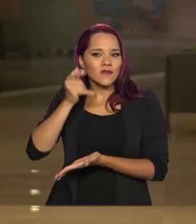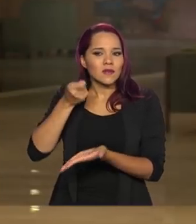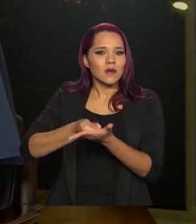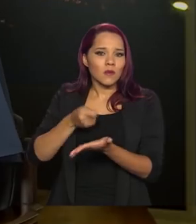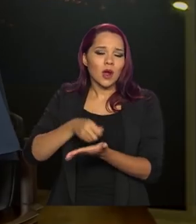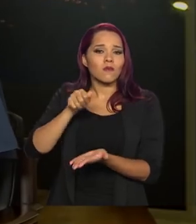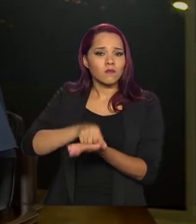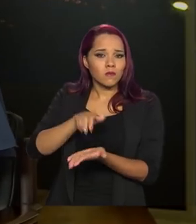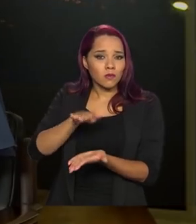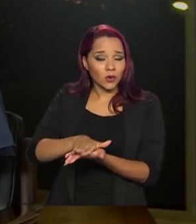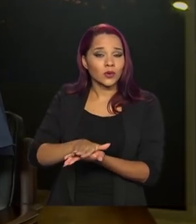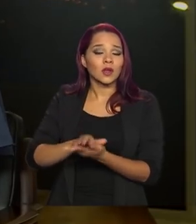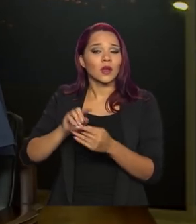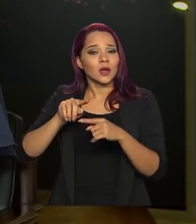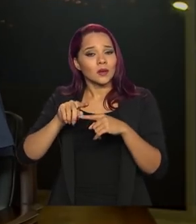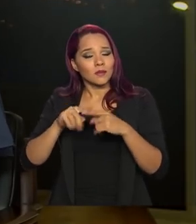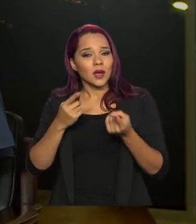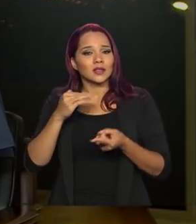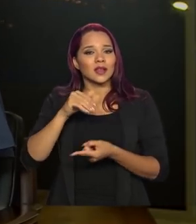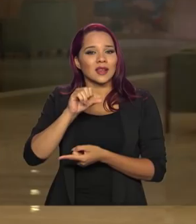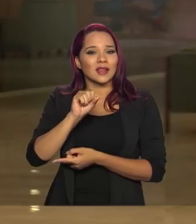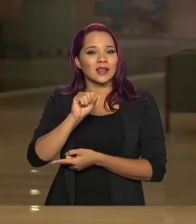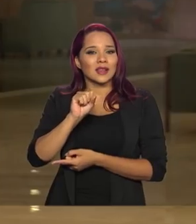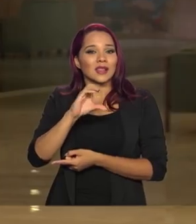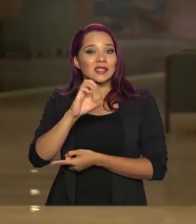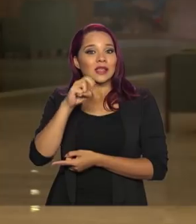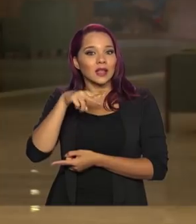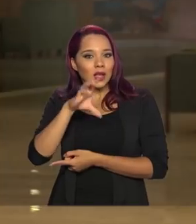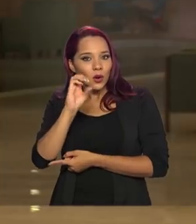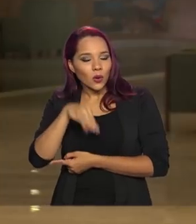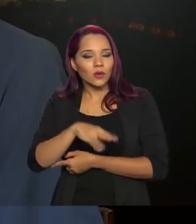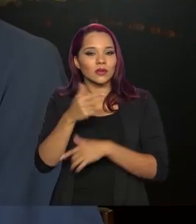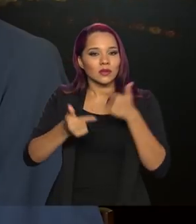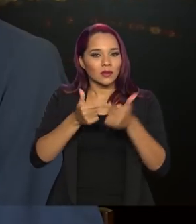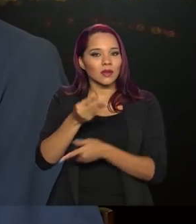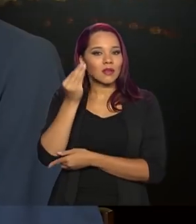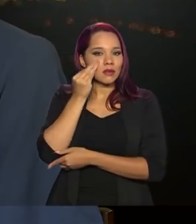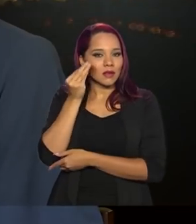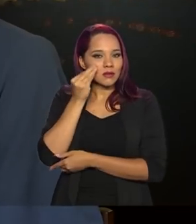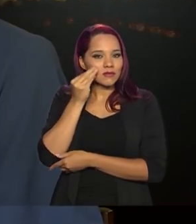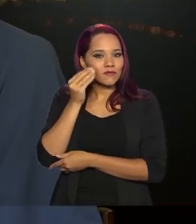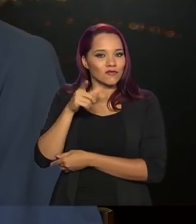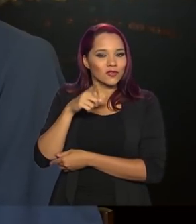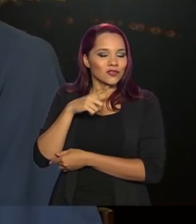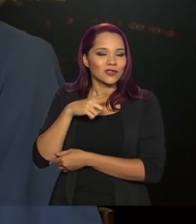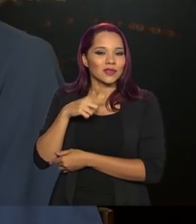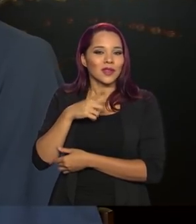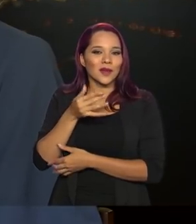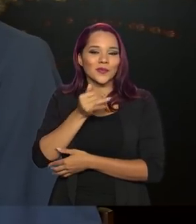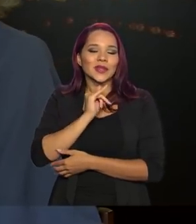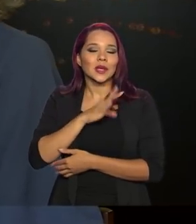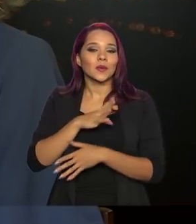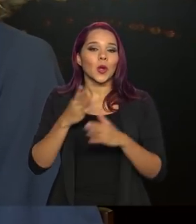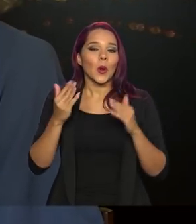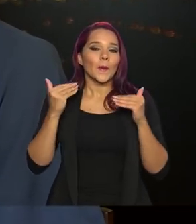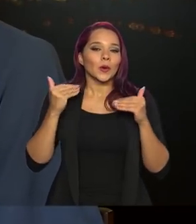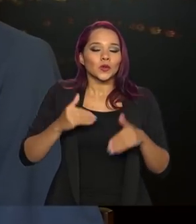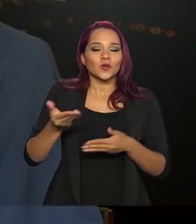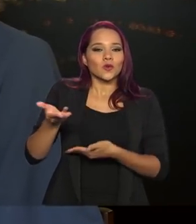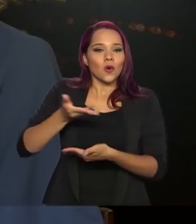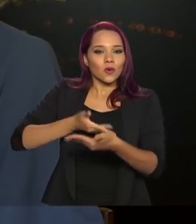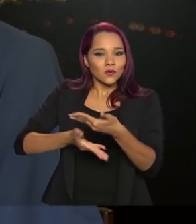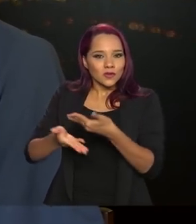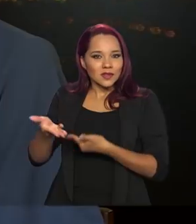positivo. Mas a Senacom tem trabalhado muito com a tentativa de buscar, vamos dizer assim, posturas conciliatórias,